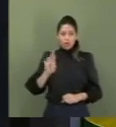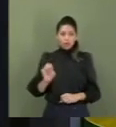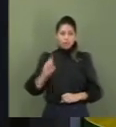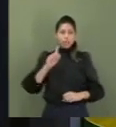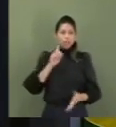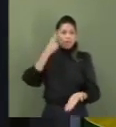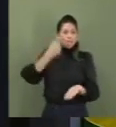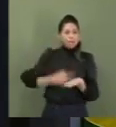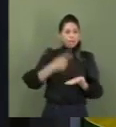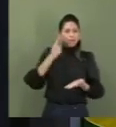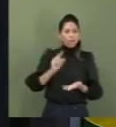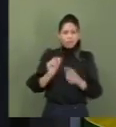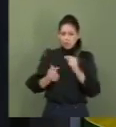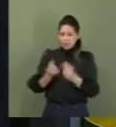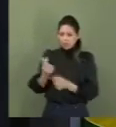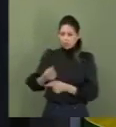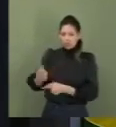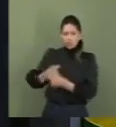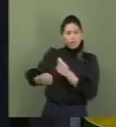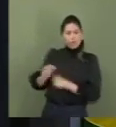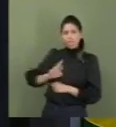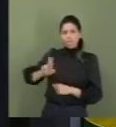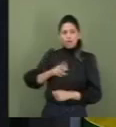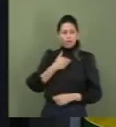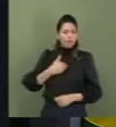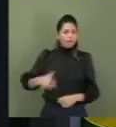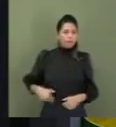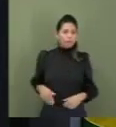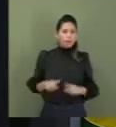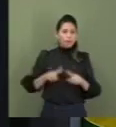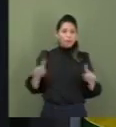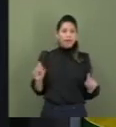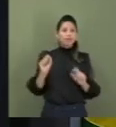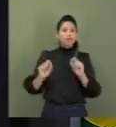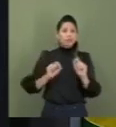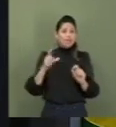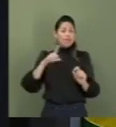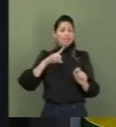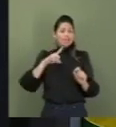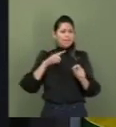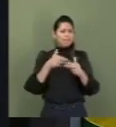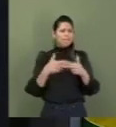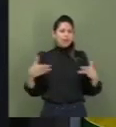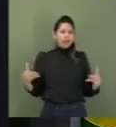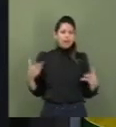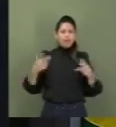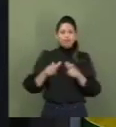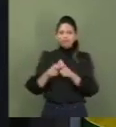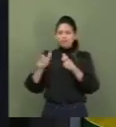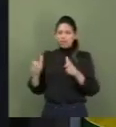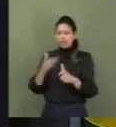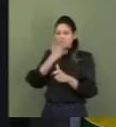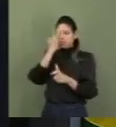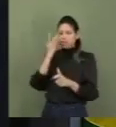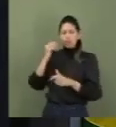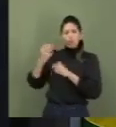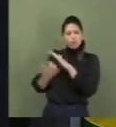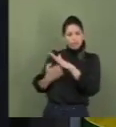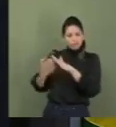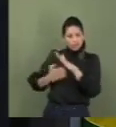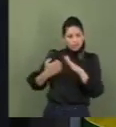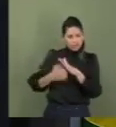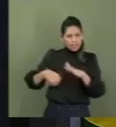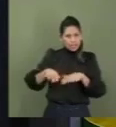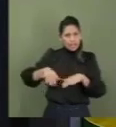verbas não são públicas, já que as contribuições dos médios e grandes empresários do setor terciário